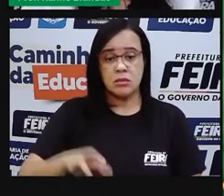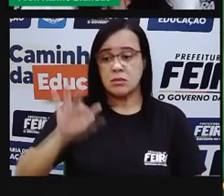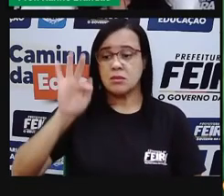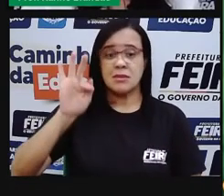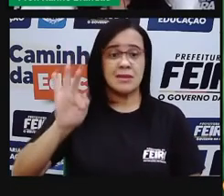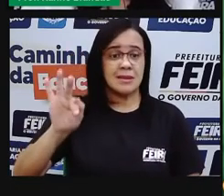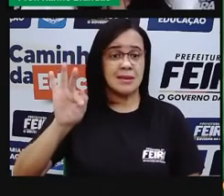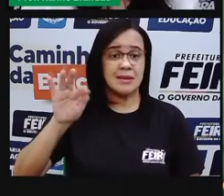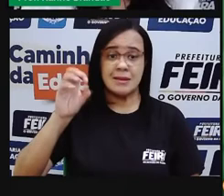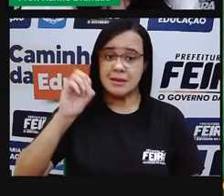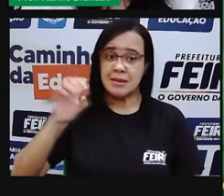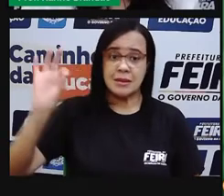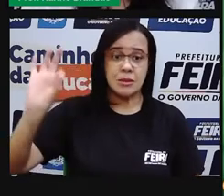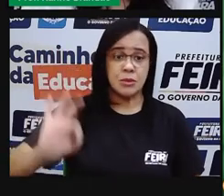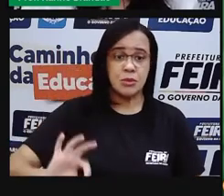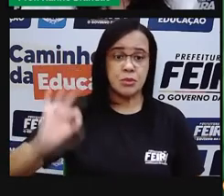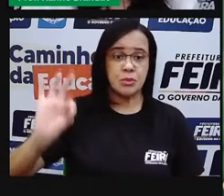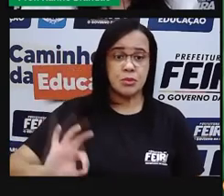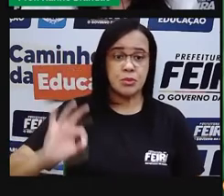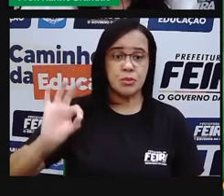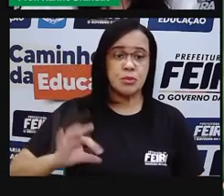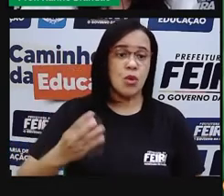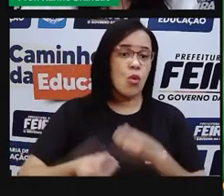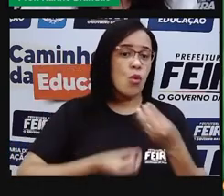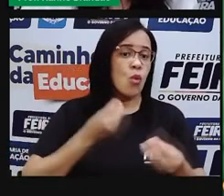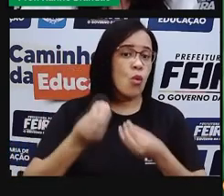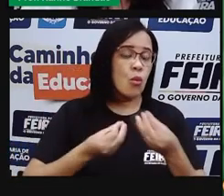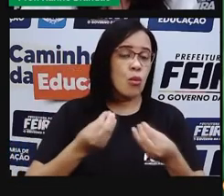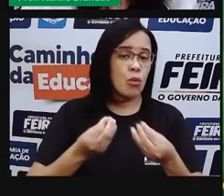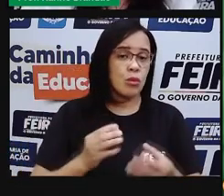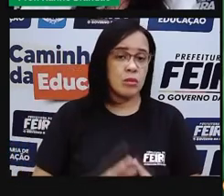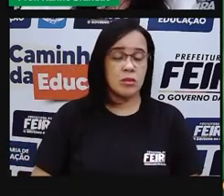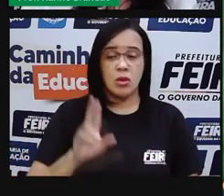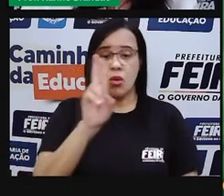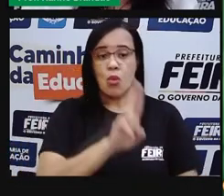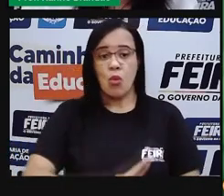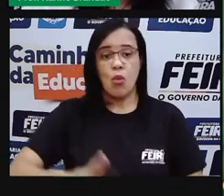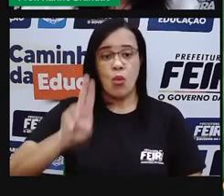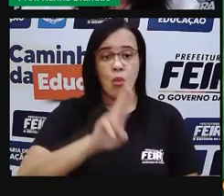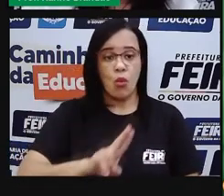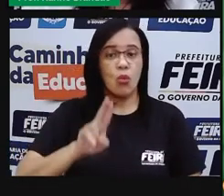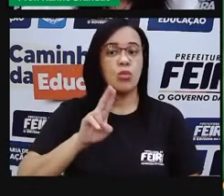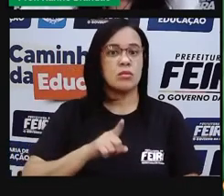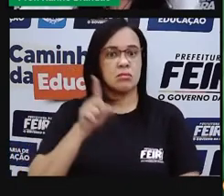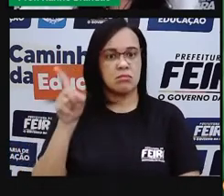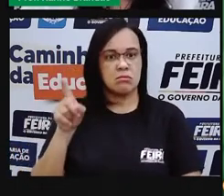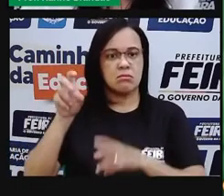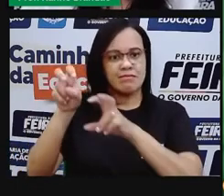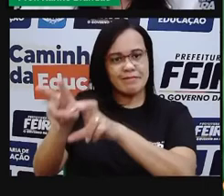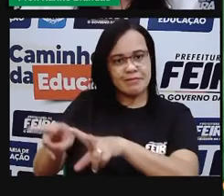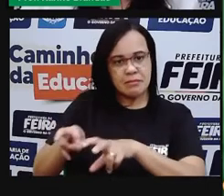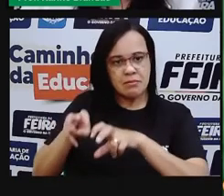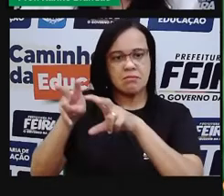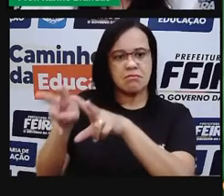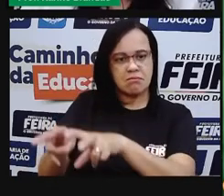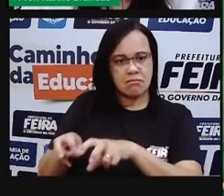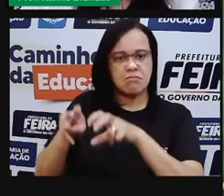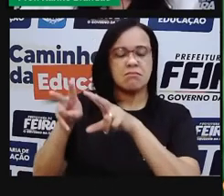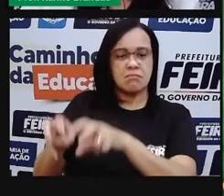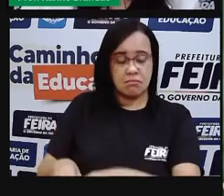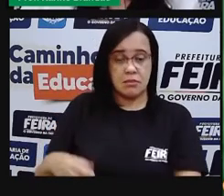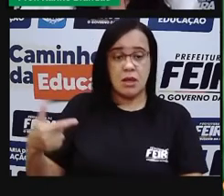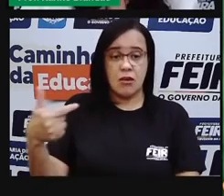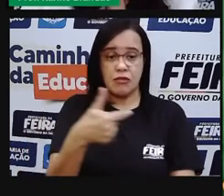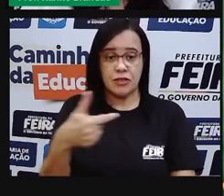ela é consumida de modo bem ineficiente pela agricultura. 22%